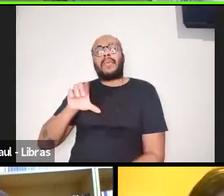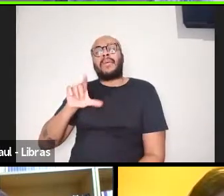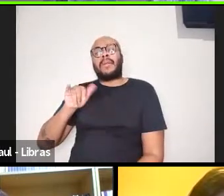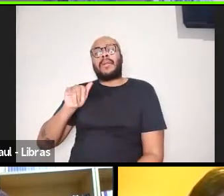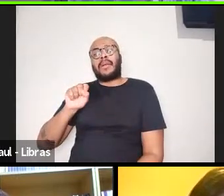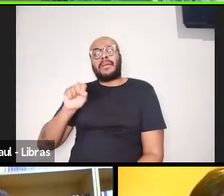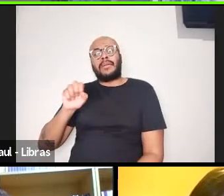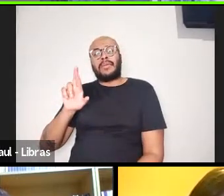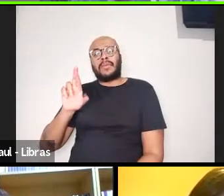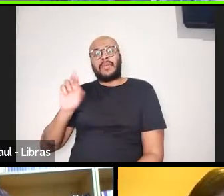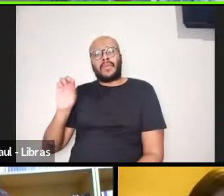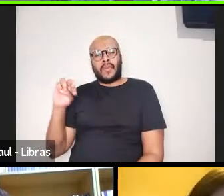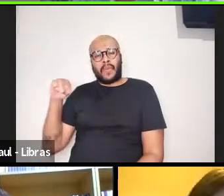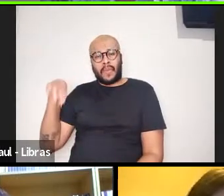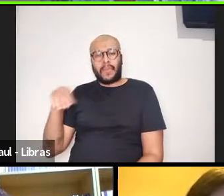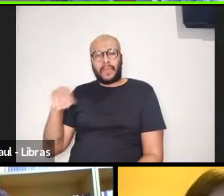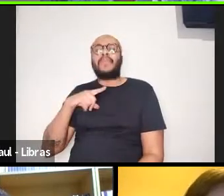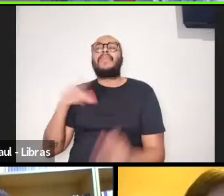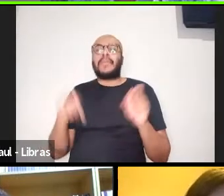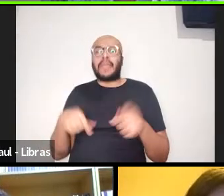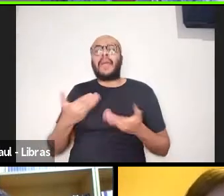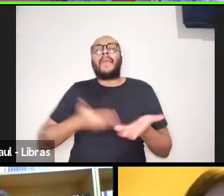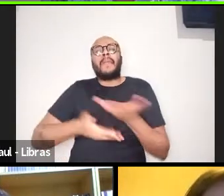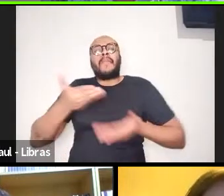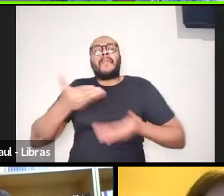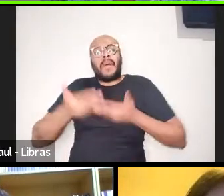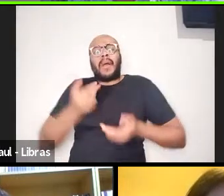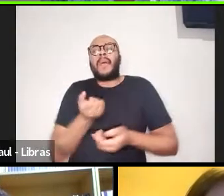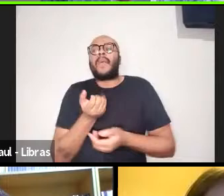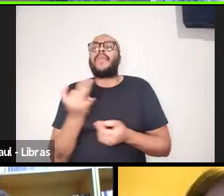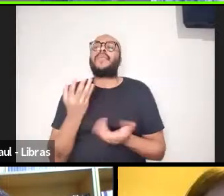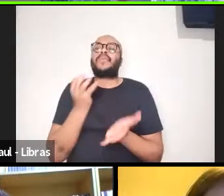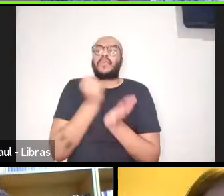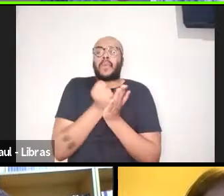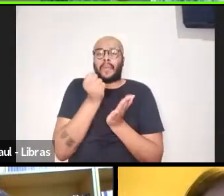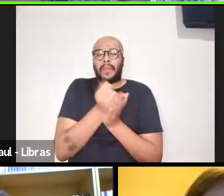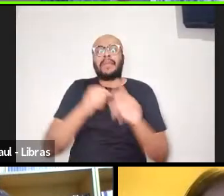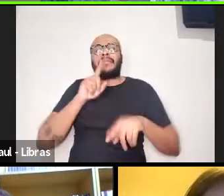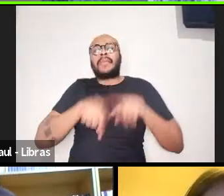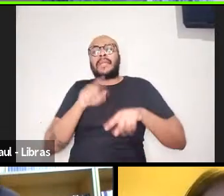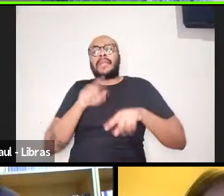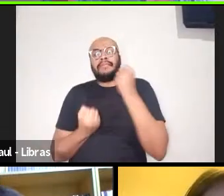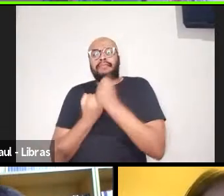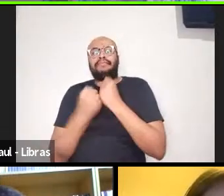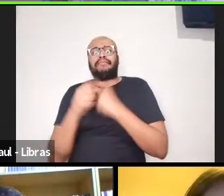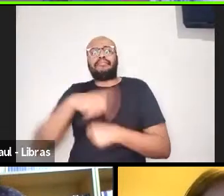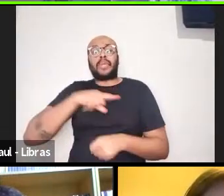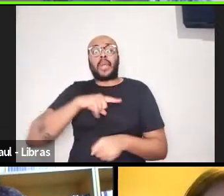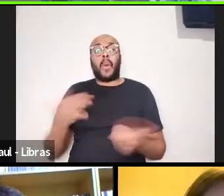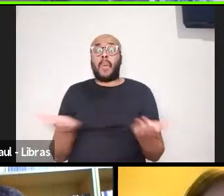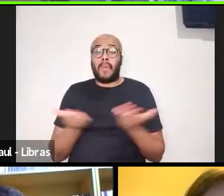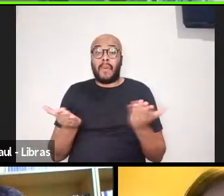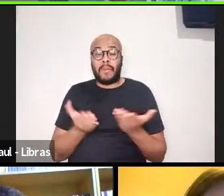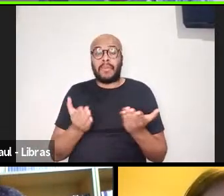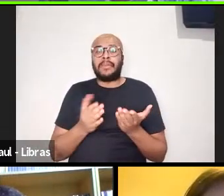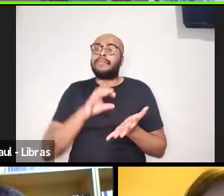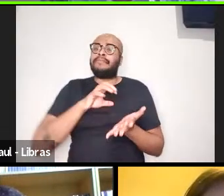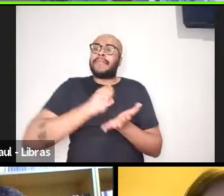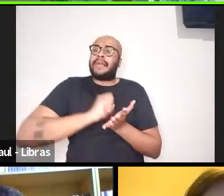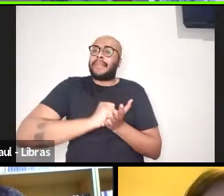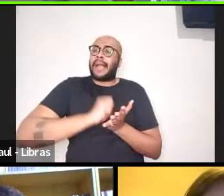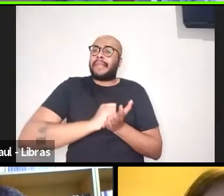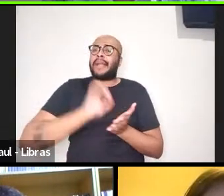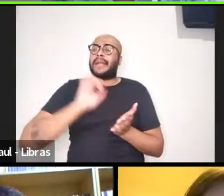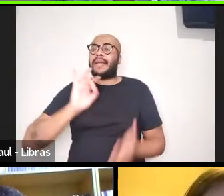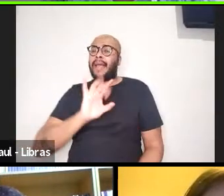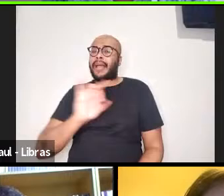onde a gente vai partilhar alguns documentos, algum material de apoio, então hoje a gente cadastrou os cursistas, e